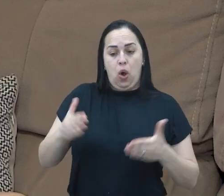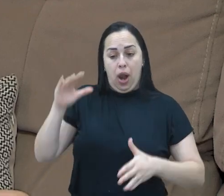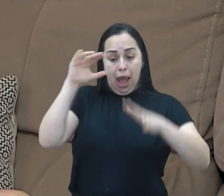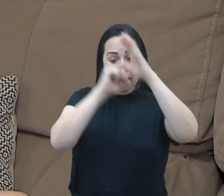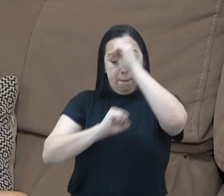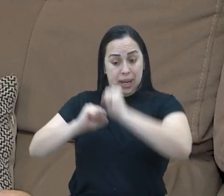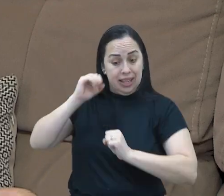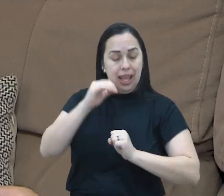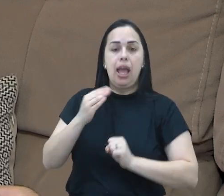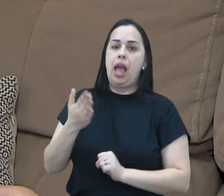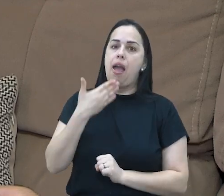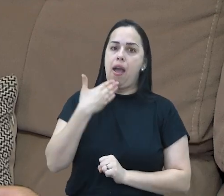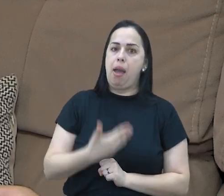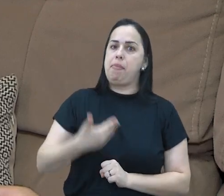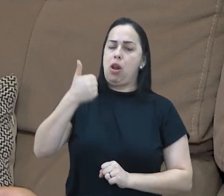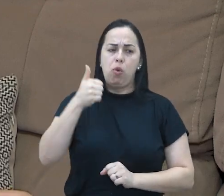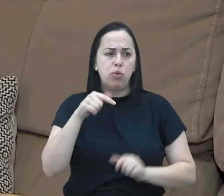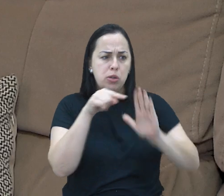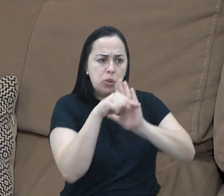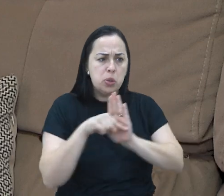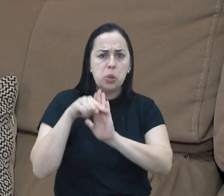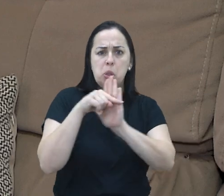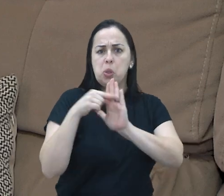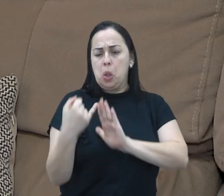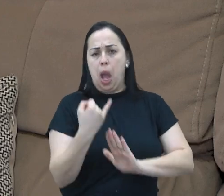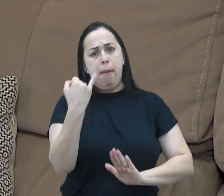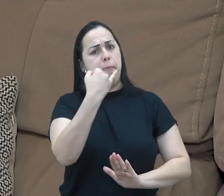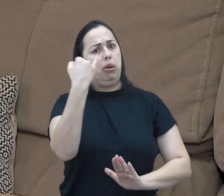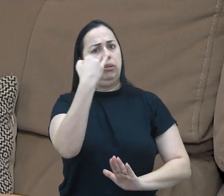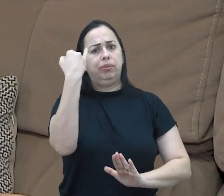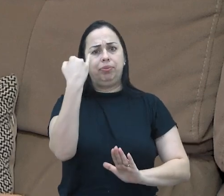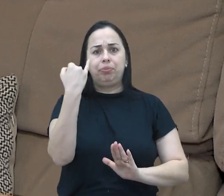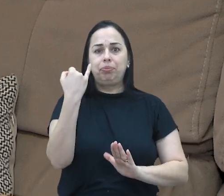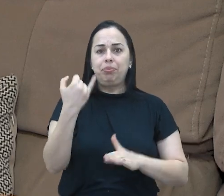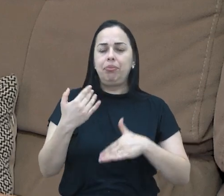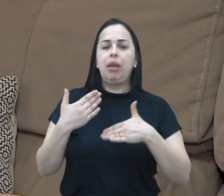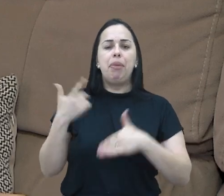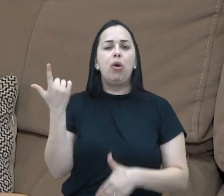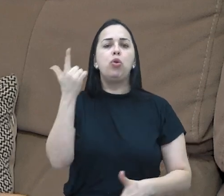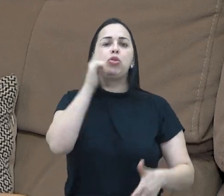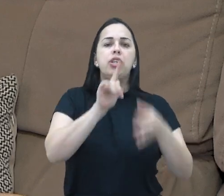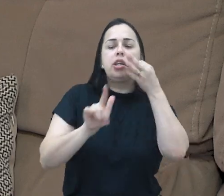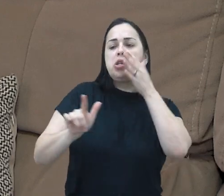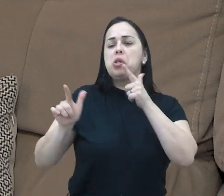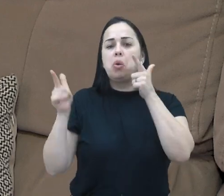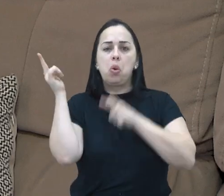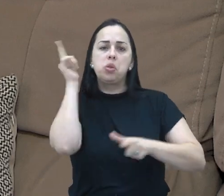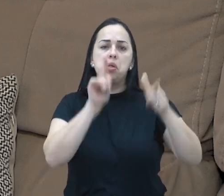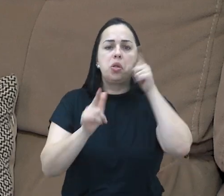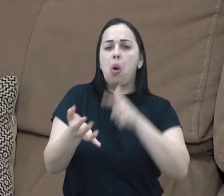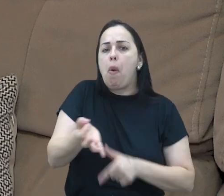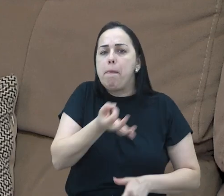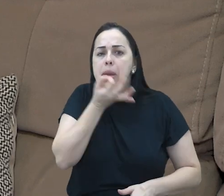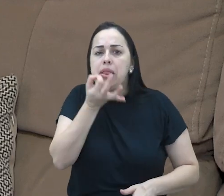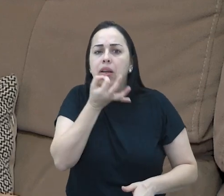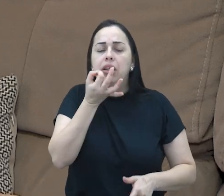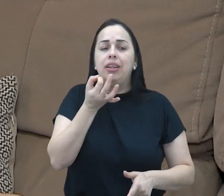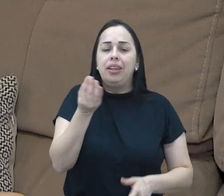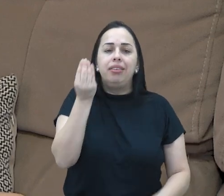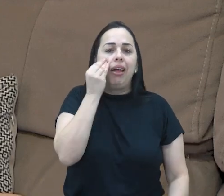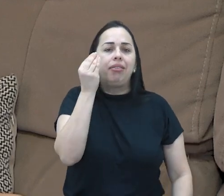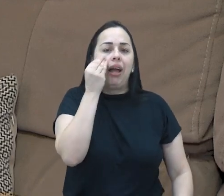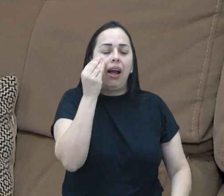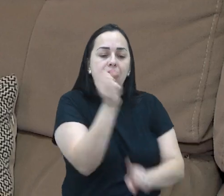mais cedo a gente se interessar pelo assunto, procurar saber, mais importante vai ser para a gente conseguir chegar onde a gente quer